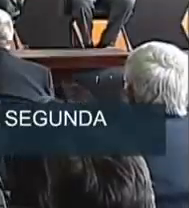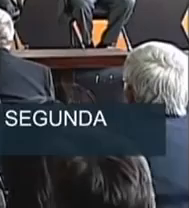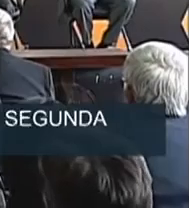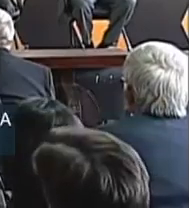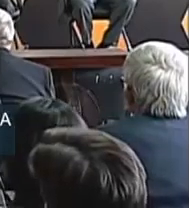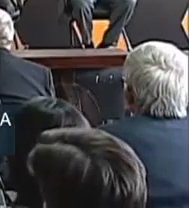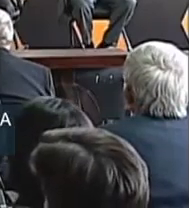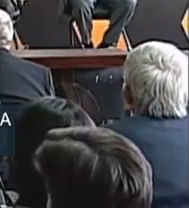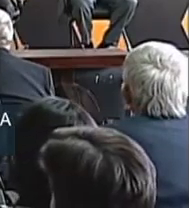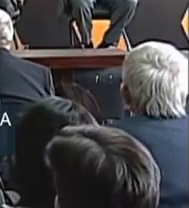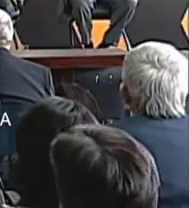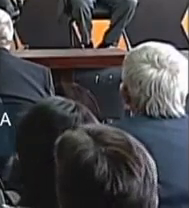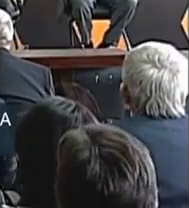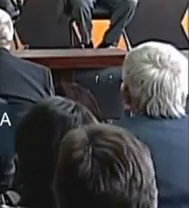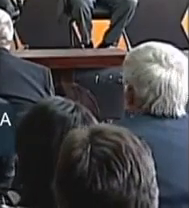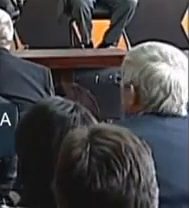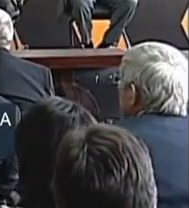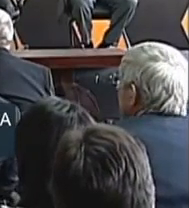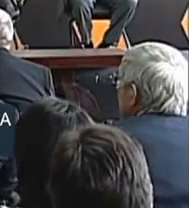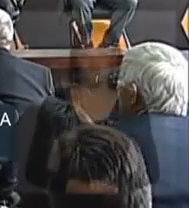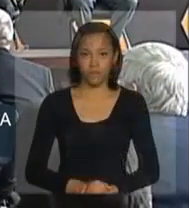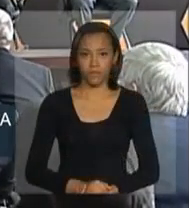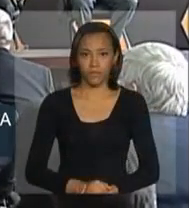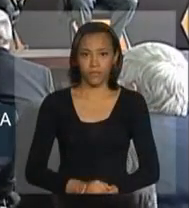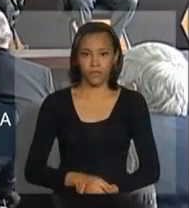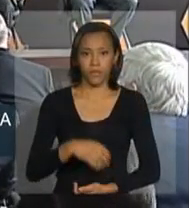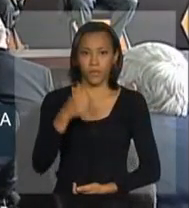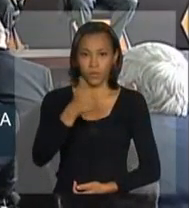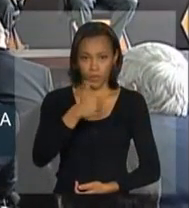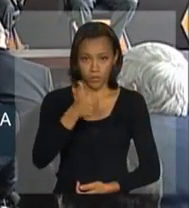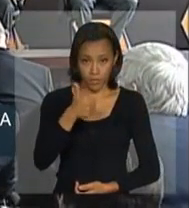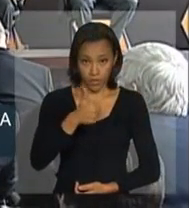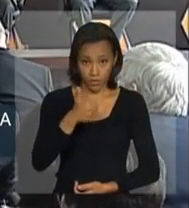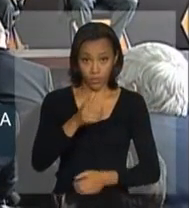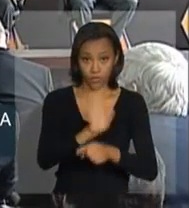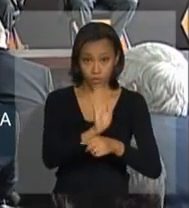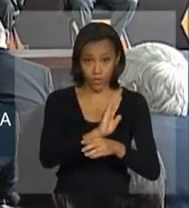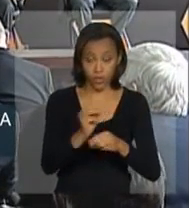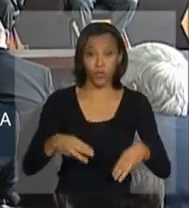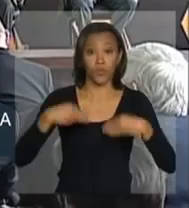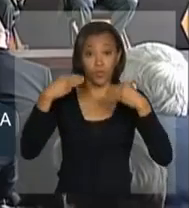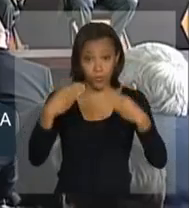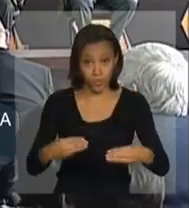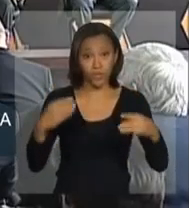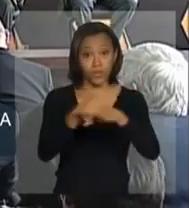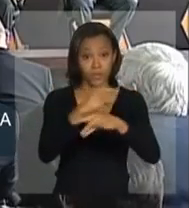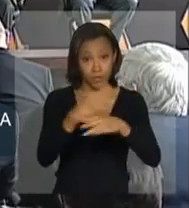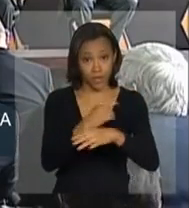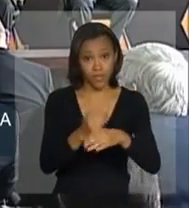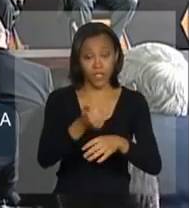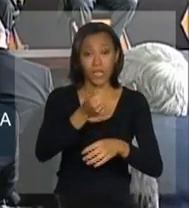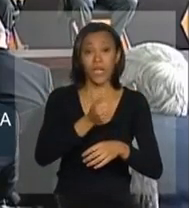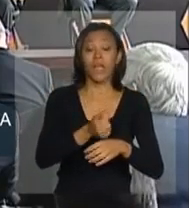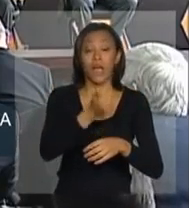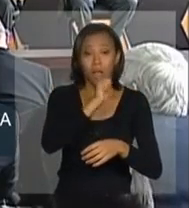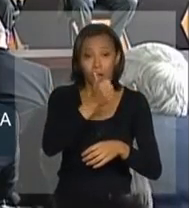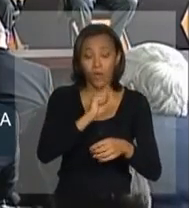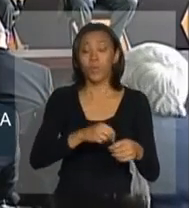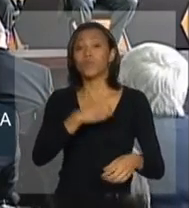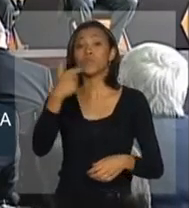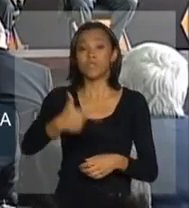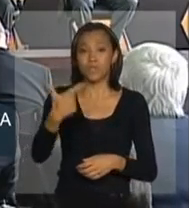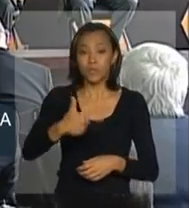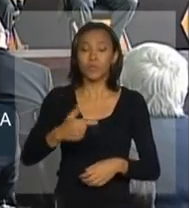Fazendo uma retificação. O primeiro vídeo exibido foi desenvolvido pelo Ministério das Cidades e relaciona álcool e direção. O segundo, elaborado pelo Ministério dos